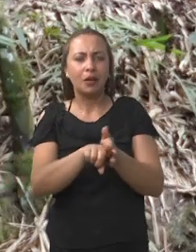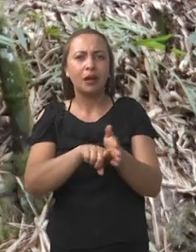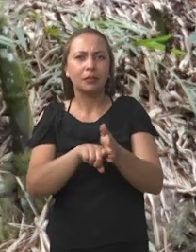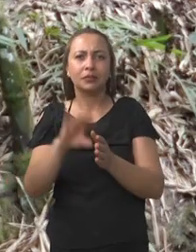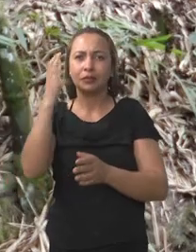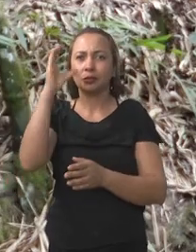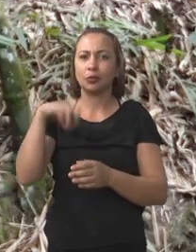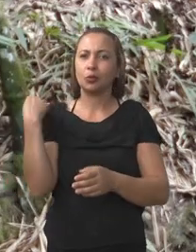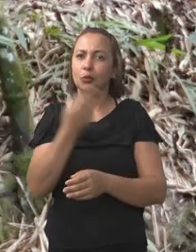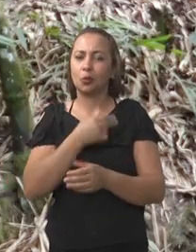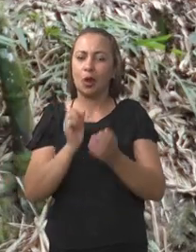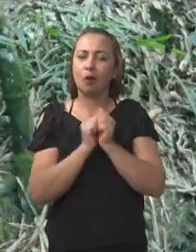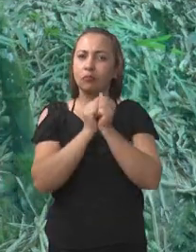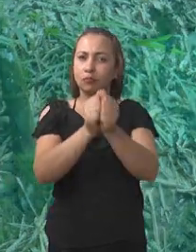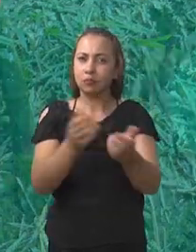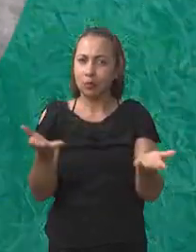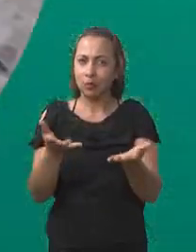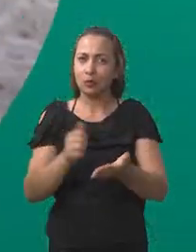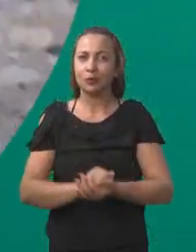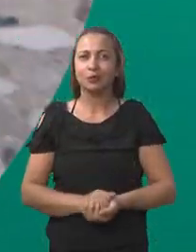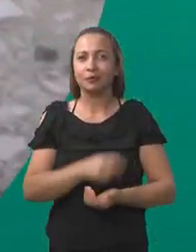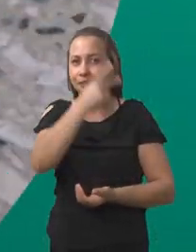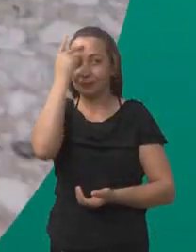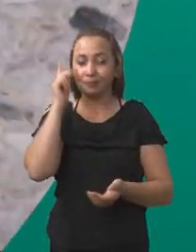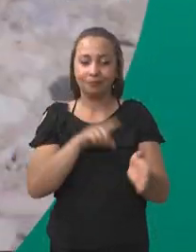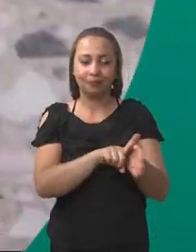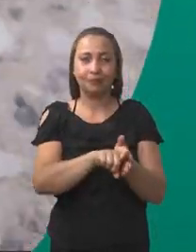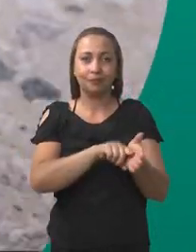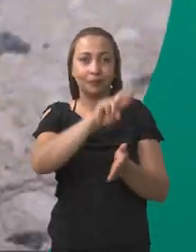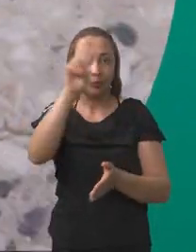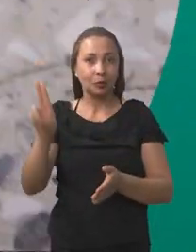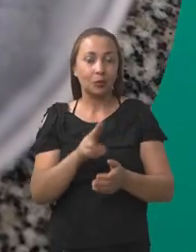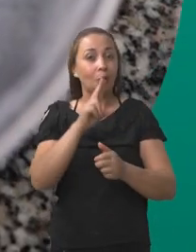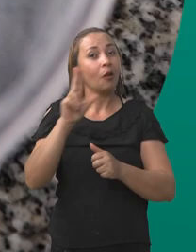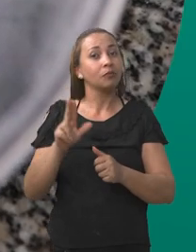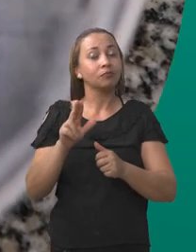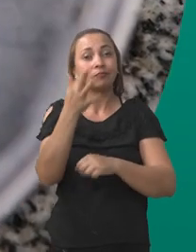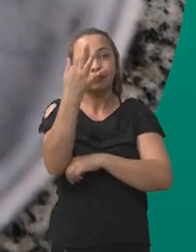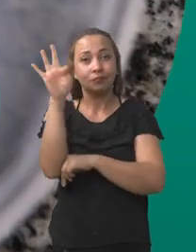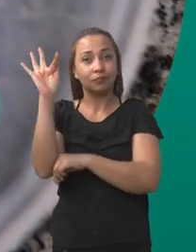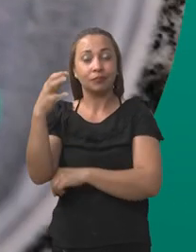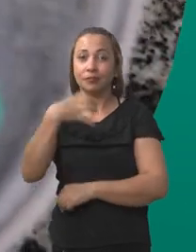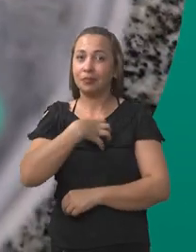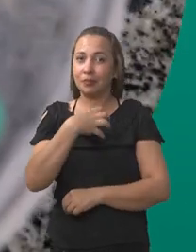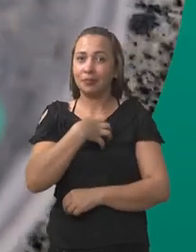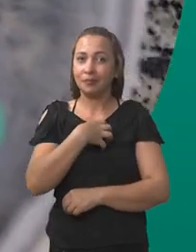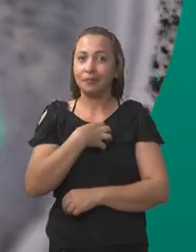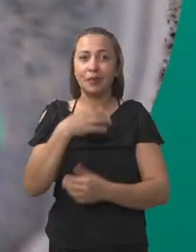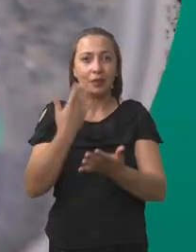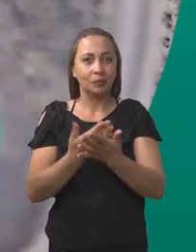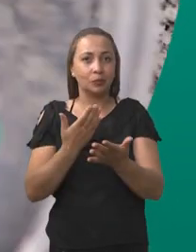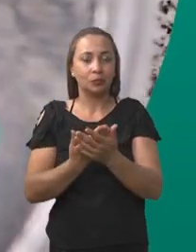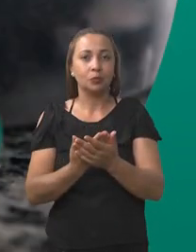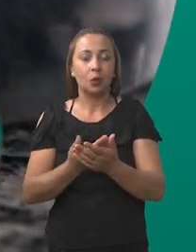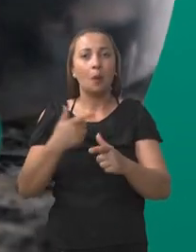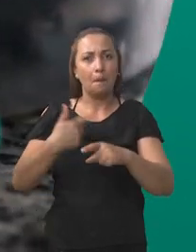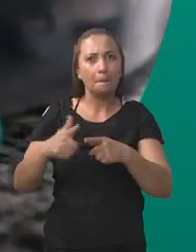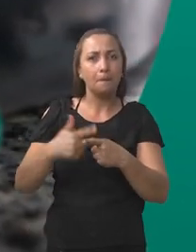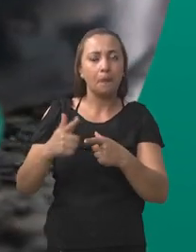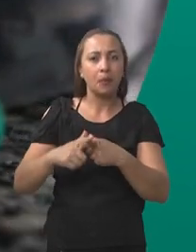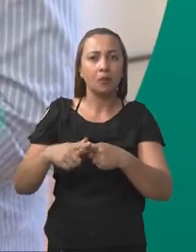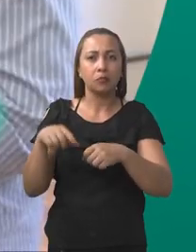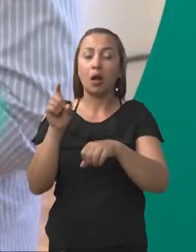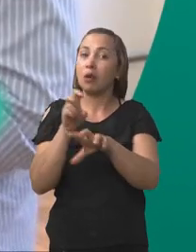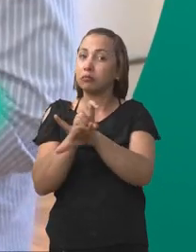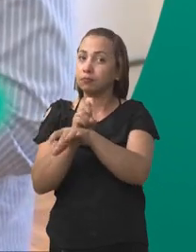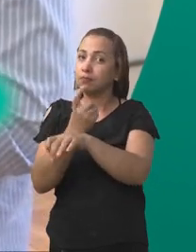a gente vai acompanhar hoje? Pesquisadores da Universidade Federal do Recôncavo da Bahia estudam os acidentes com escorpiões na